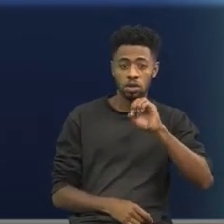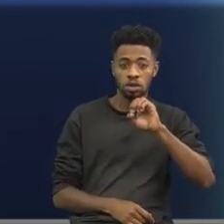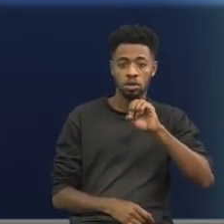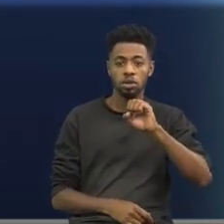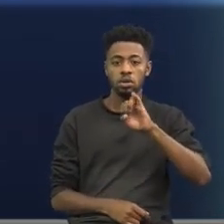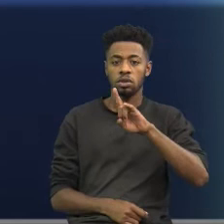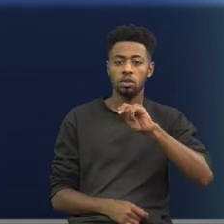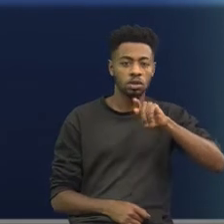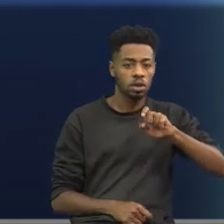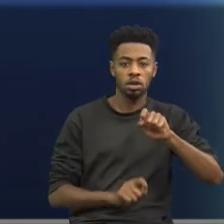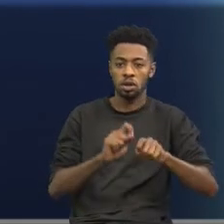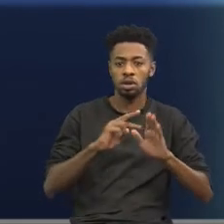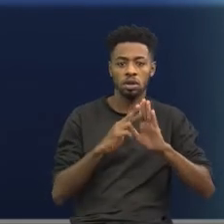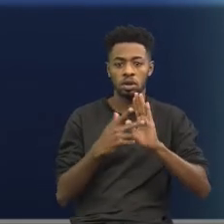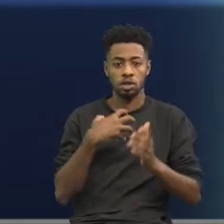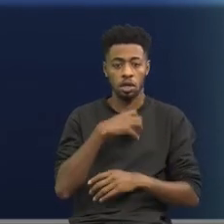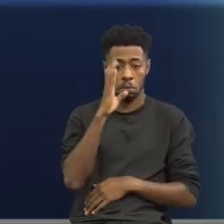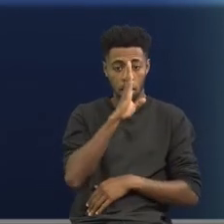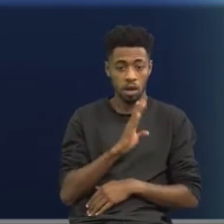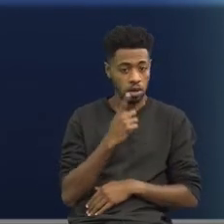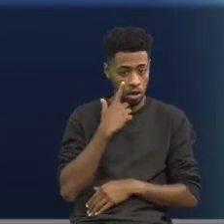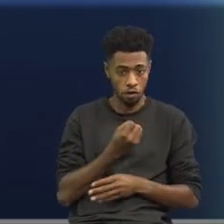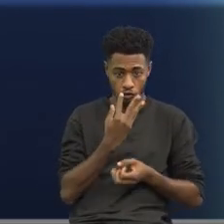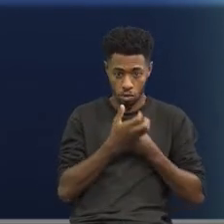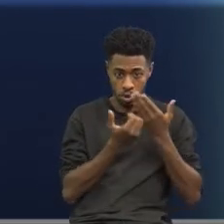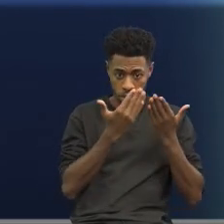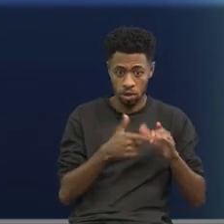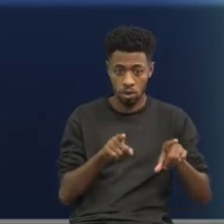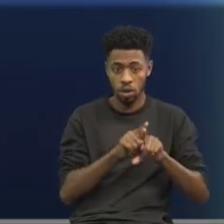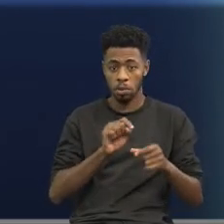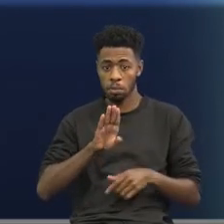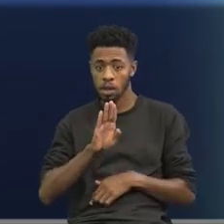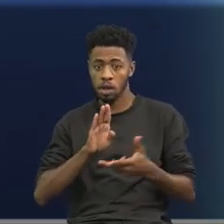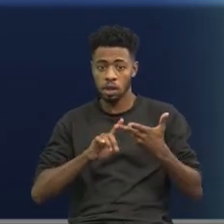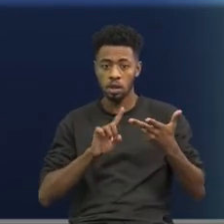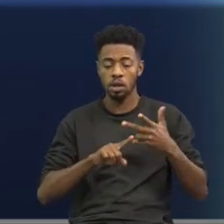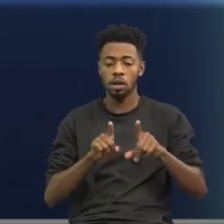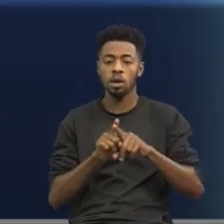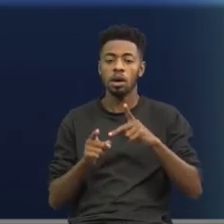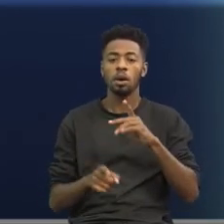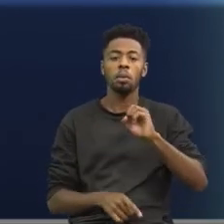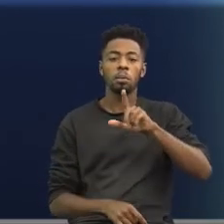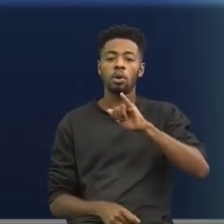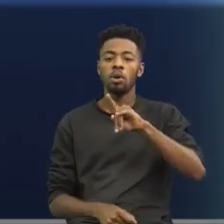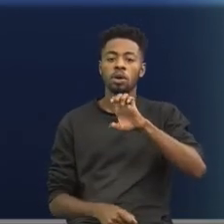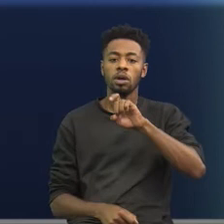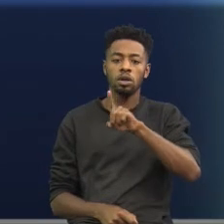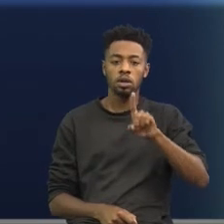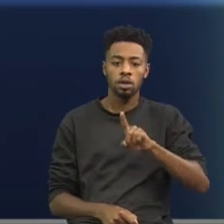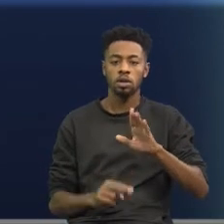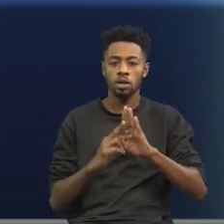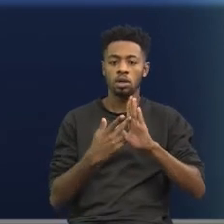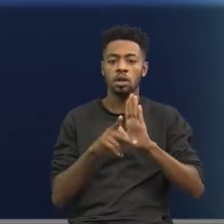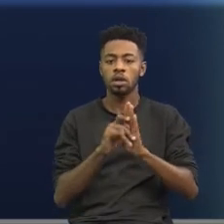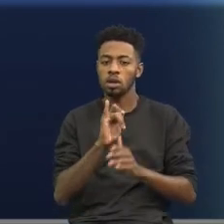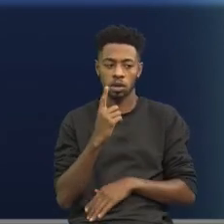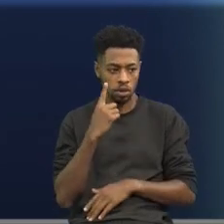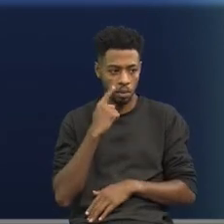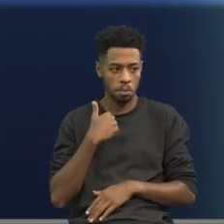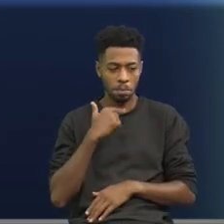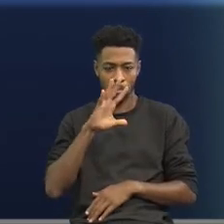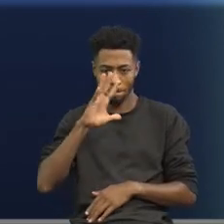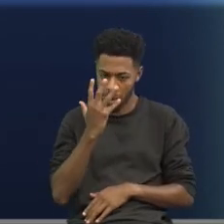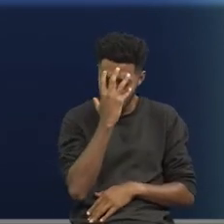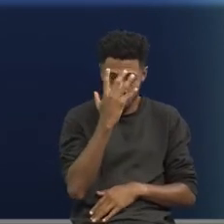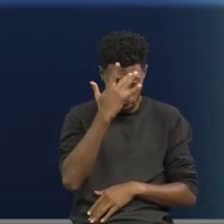civilidade do brasileiro. Não tenho essa informação no texto. A B, a polidez constitui uma espécie de máscara com a qual os